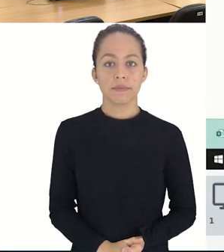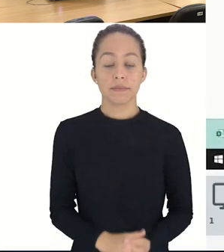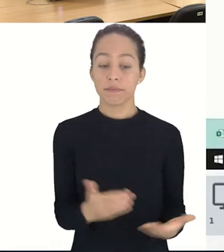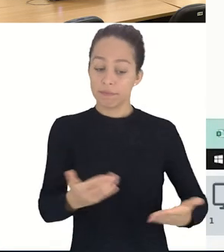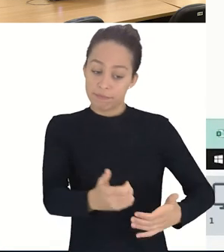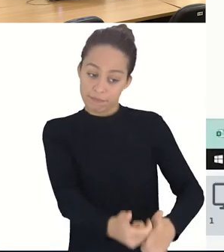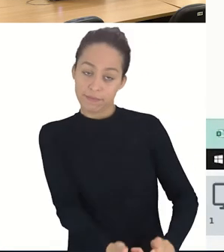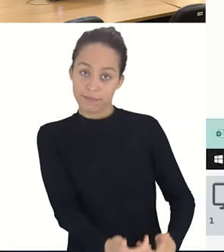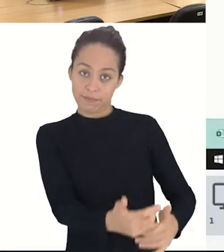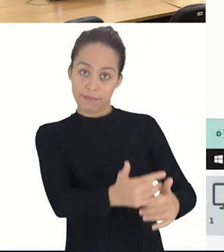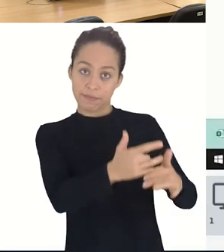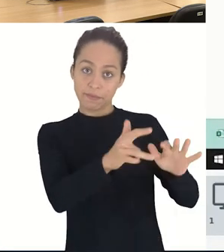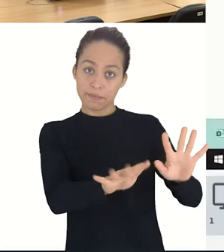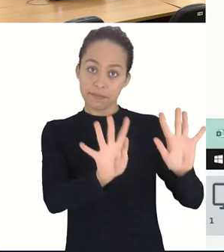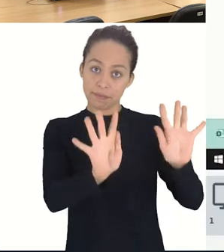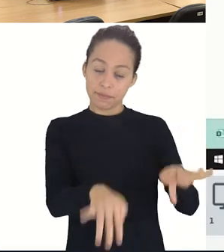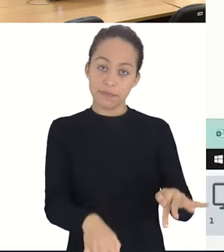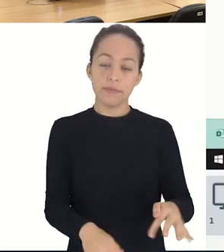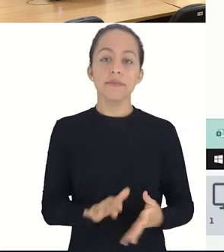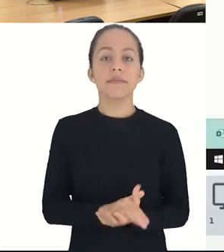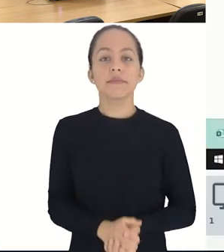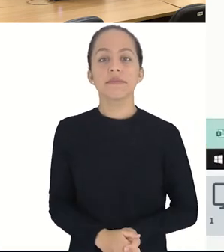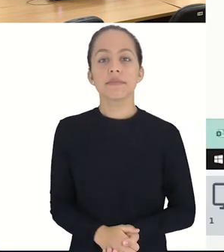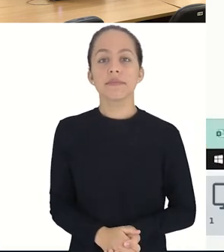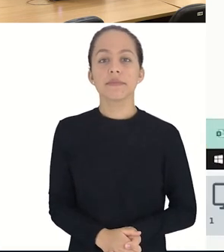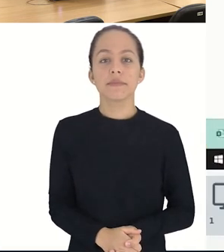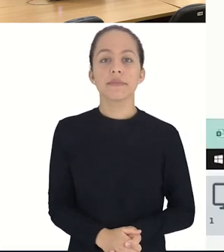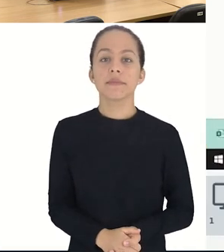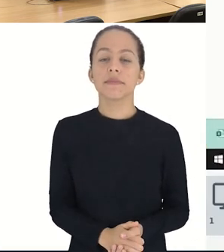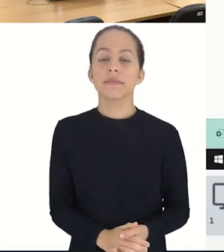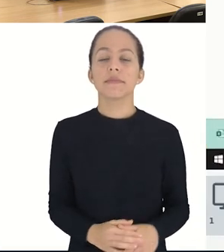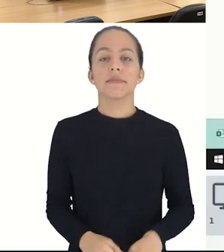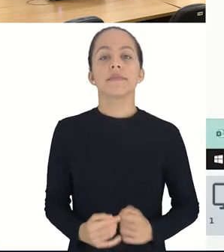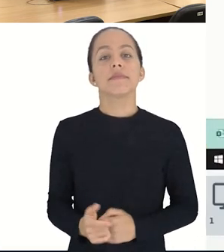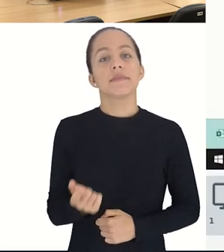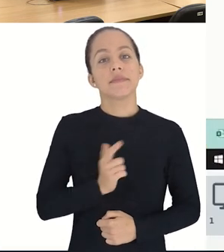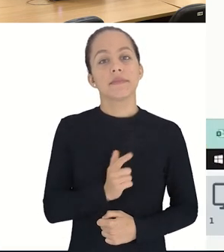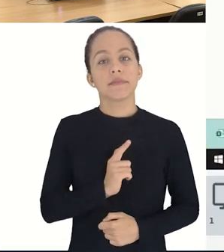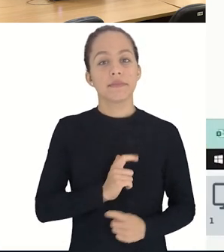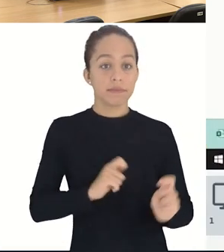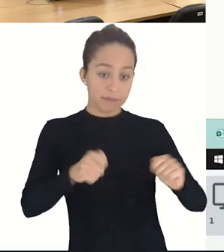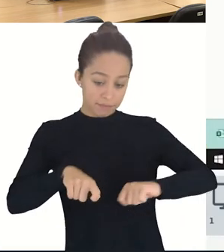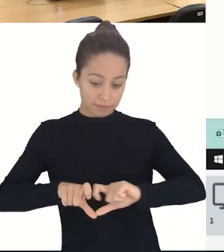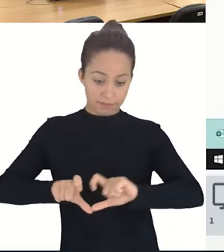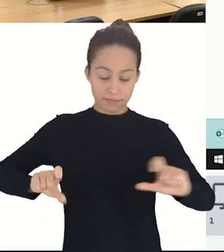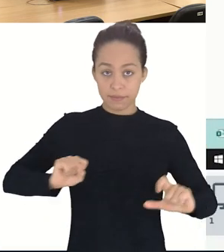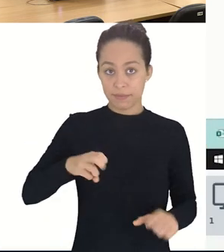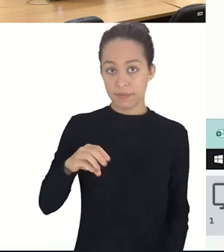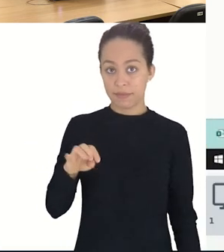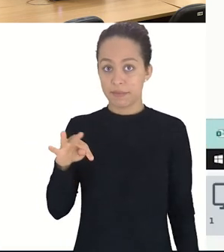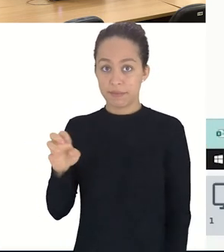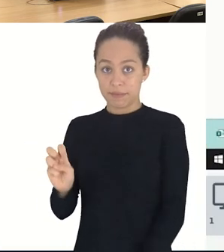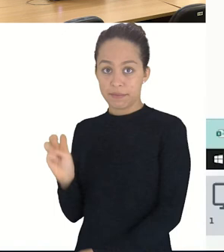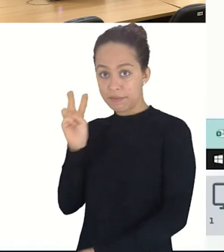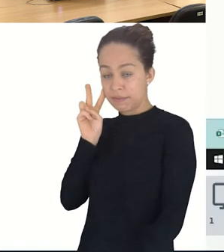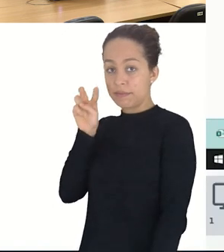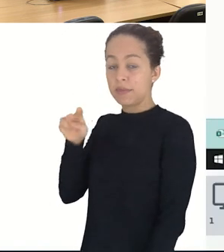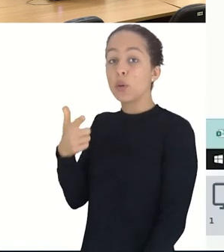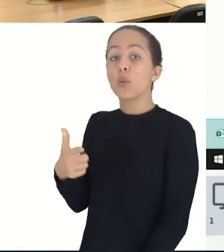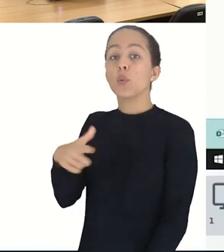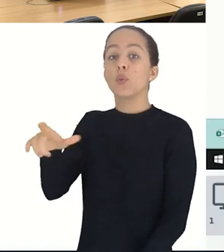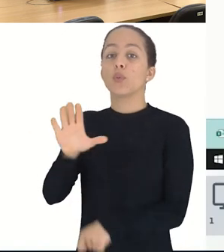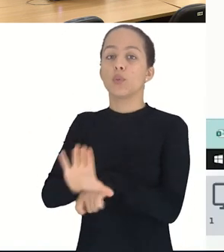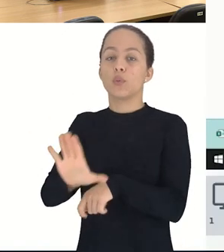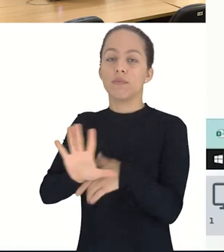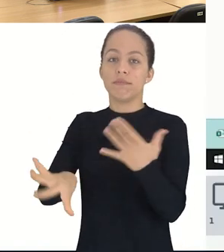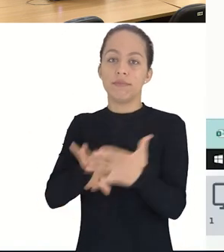Já estamos rumando para o final da lista. Pronto, chegamos ao final. A semente pode ser conferida. Vamos